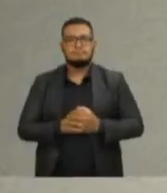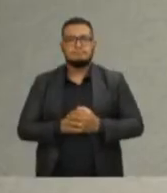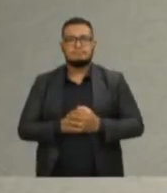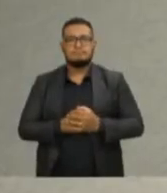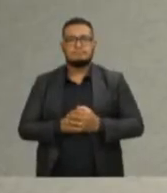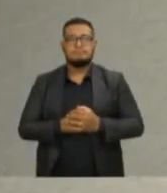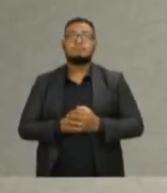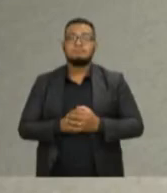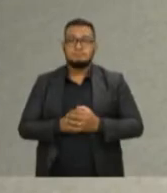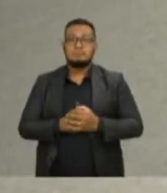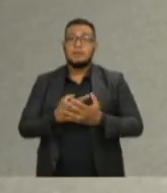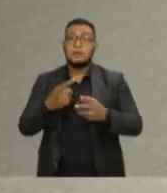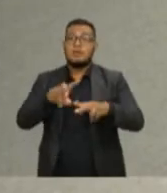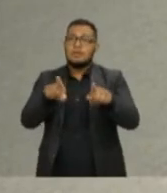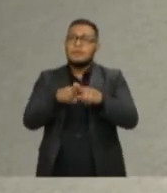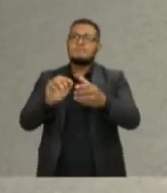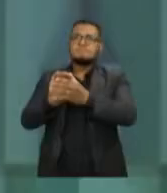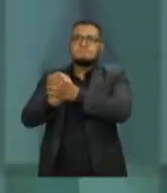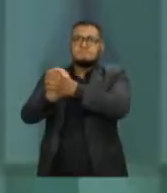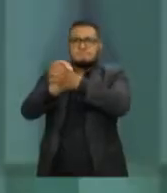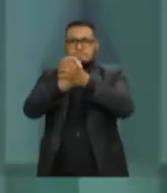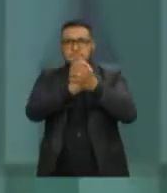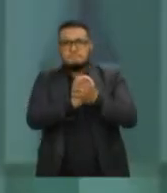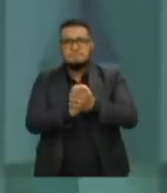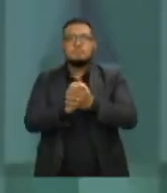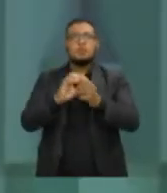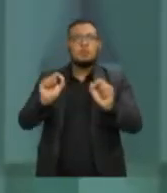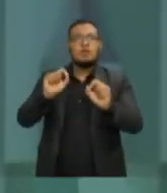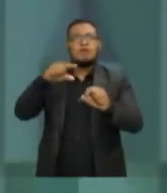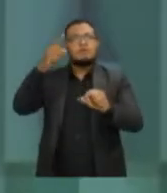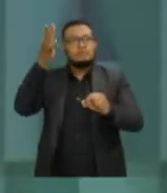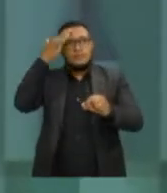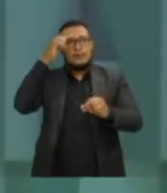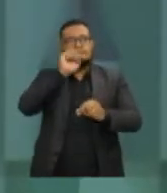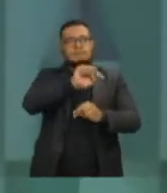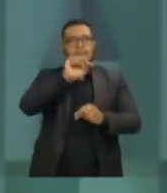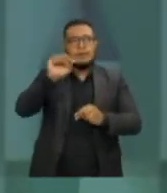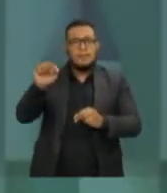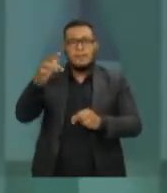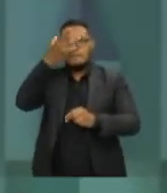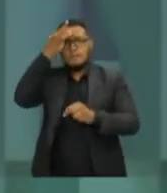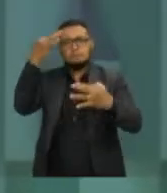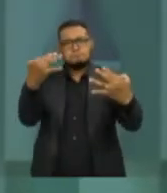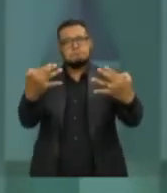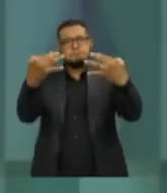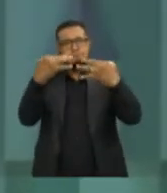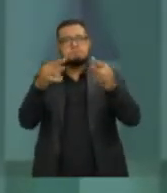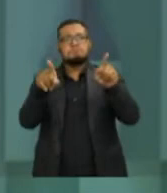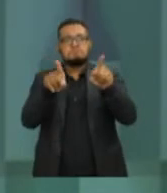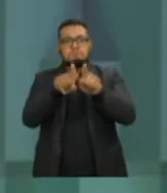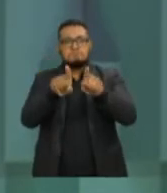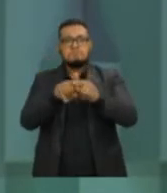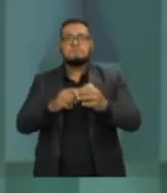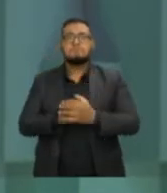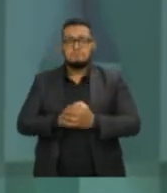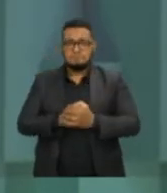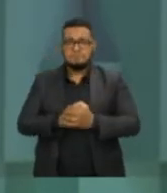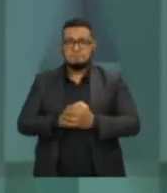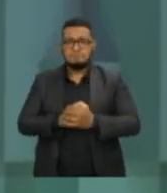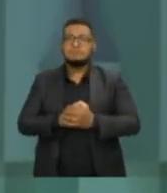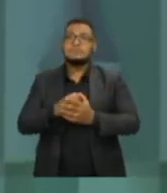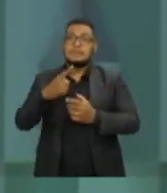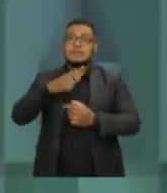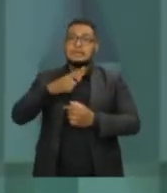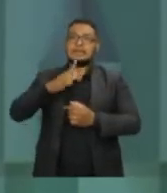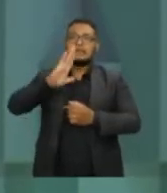cumprimentar toda a população que nos acompanha por esse canal. Quero cumprimentar o Mário, em nome dele toda a rede de comunicação da TV